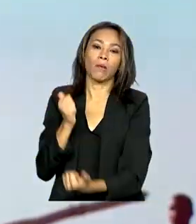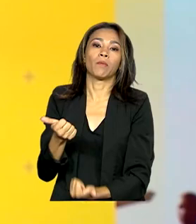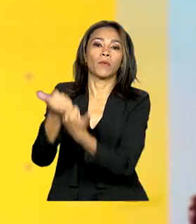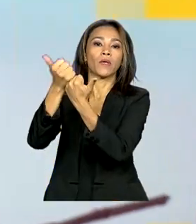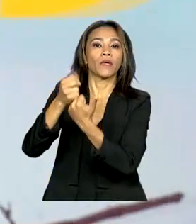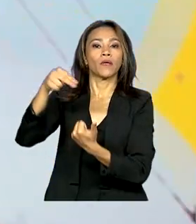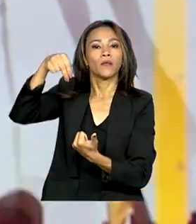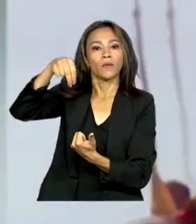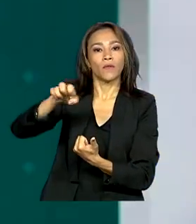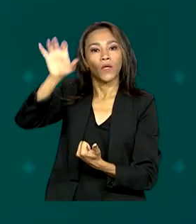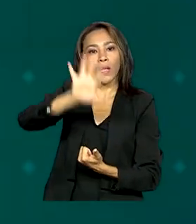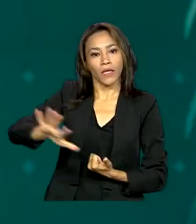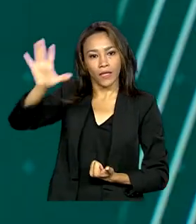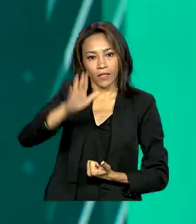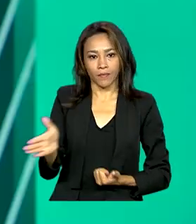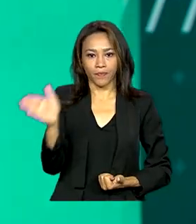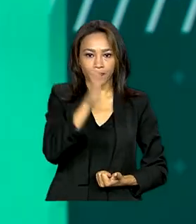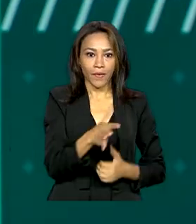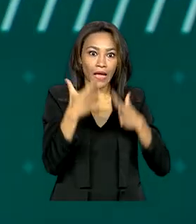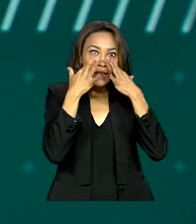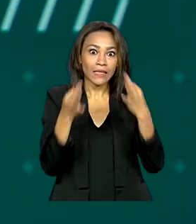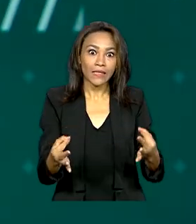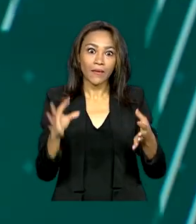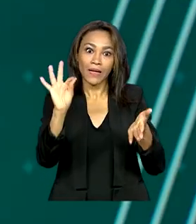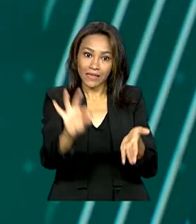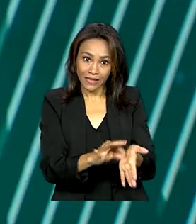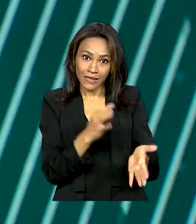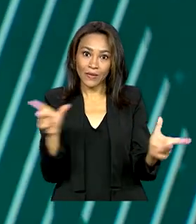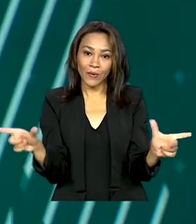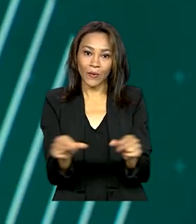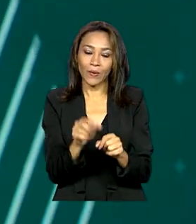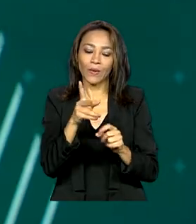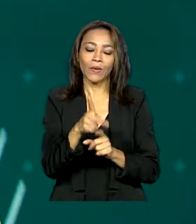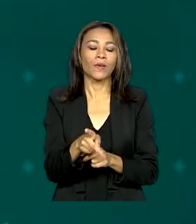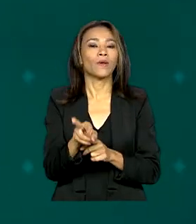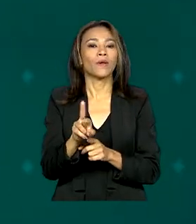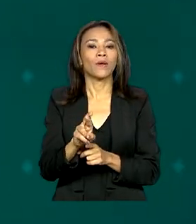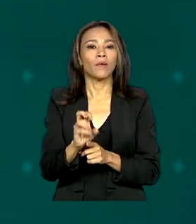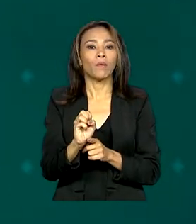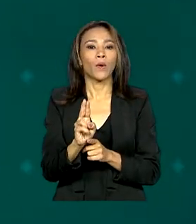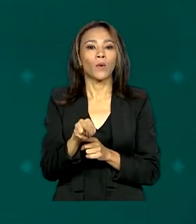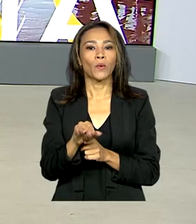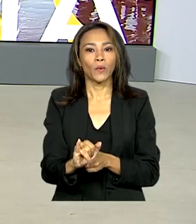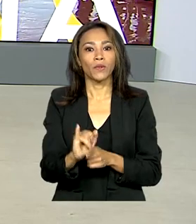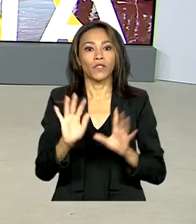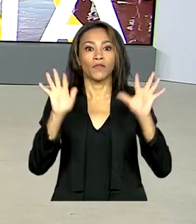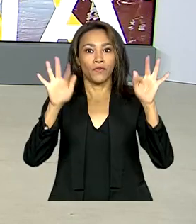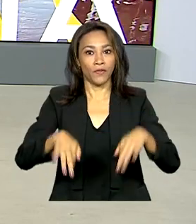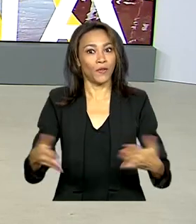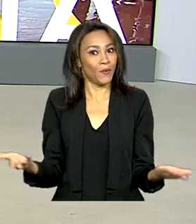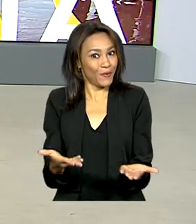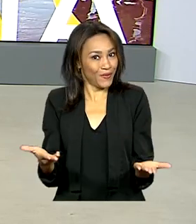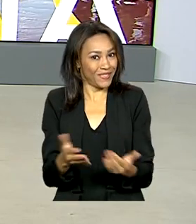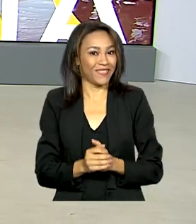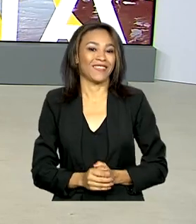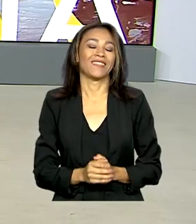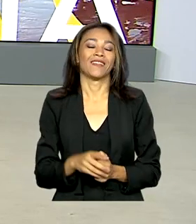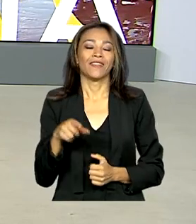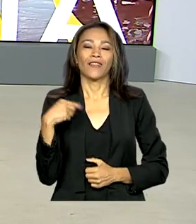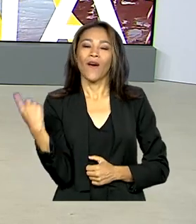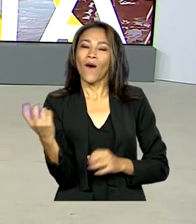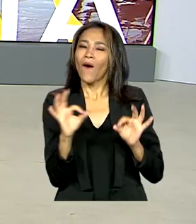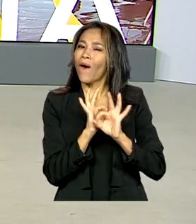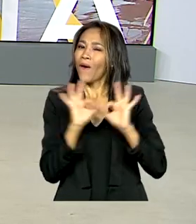E atenção estudantes, as inscrições para o ProUni terminam hoje. O programa Usa Nota do Enem. E a gente fica por aqui. Uma